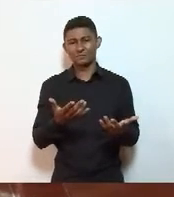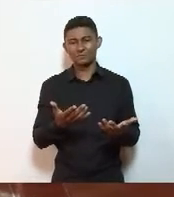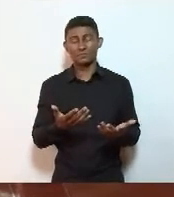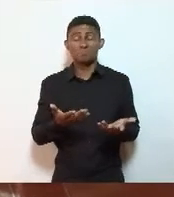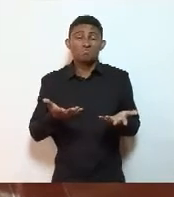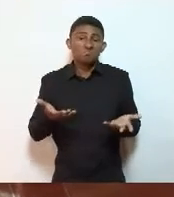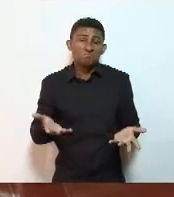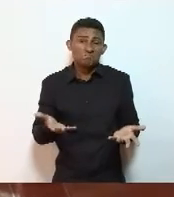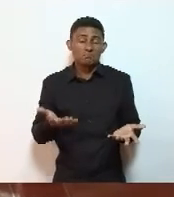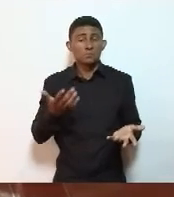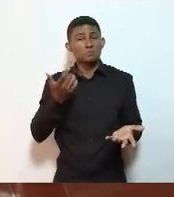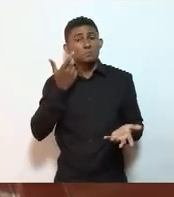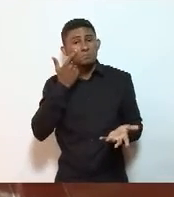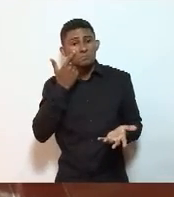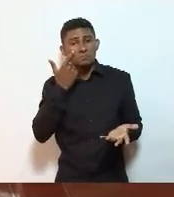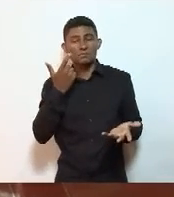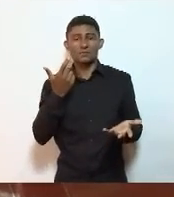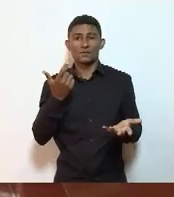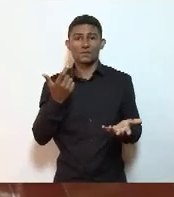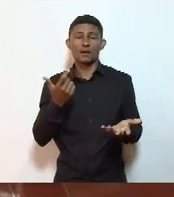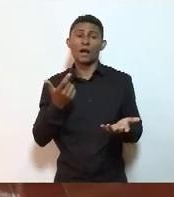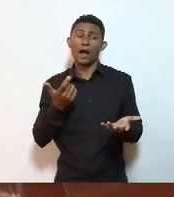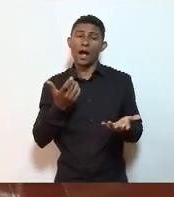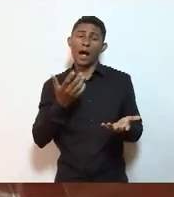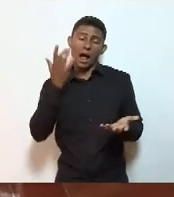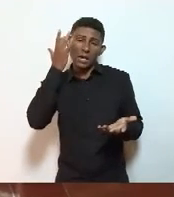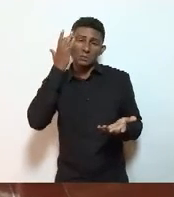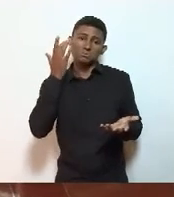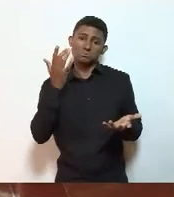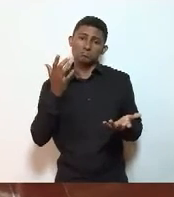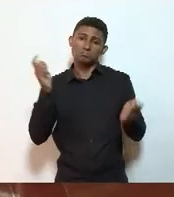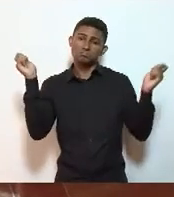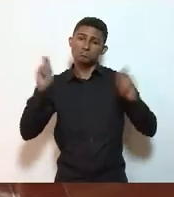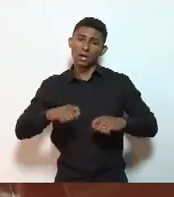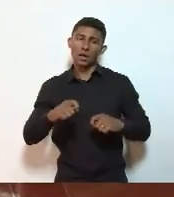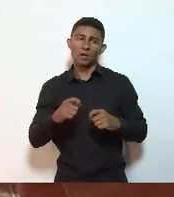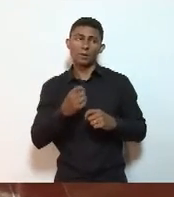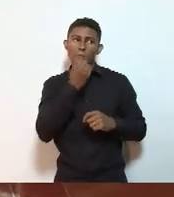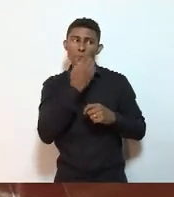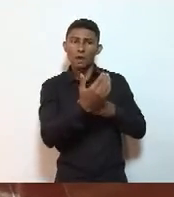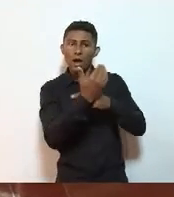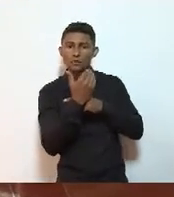rede na resposta à pandemia possa nos ajudar nesse sentido. É algo que a gente precisa ver.